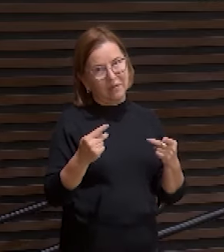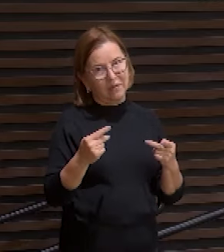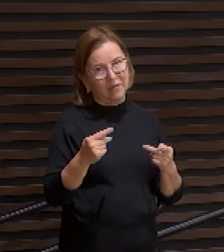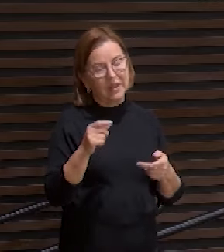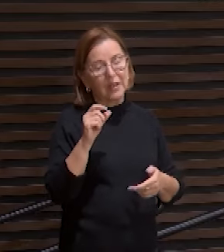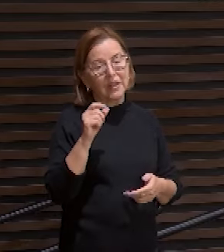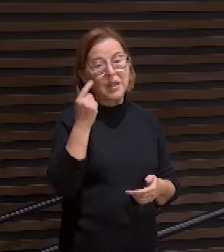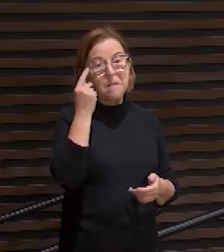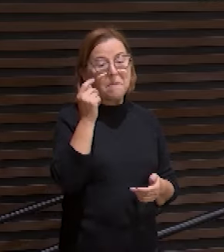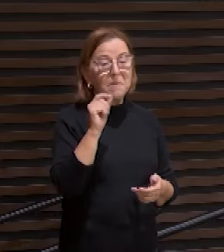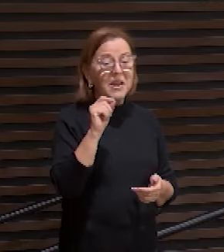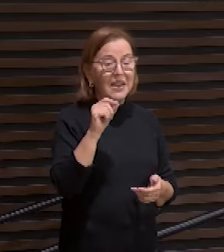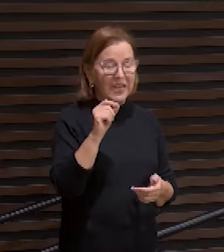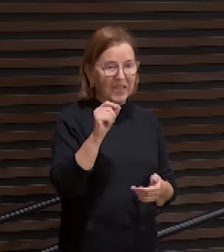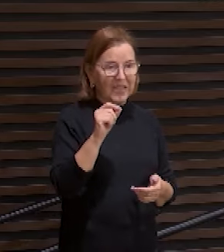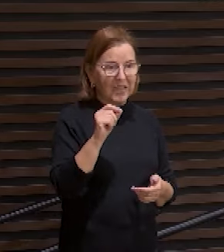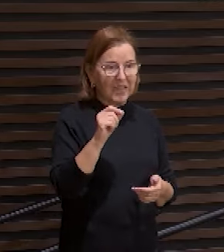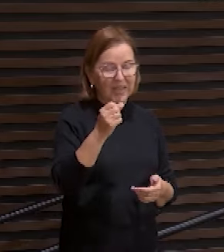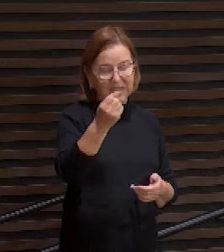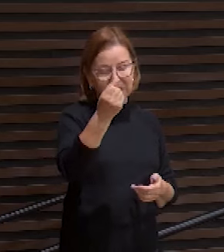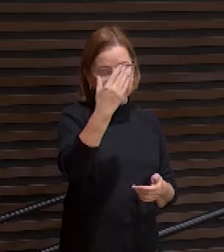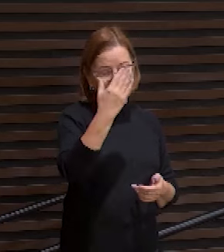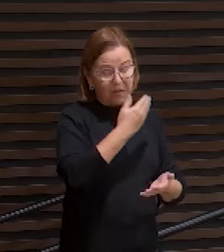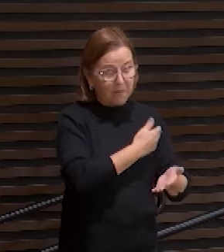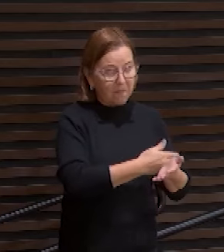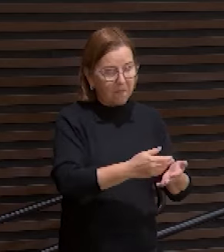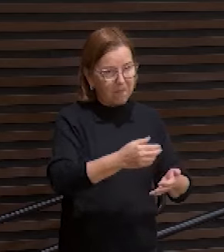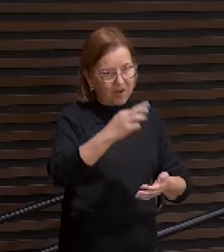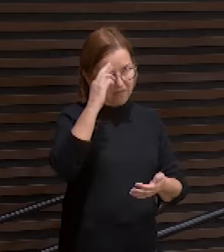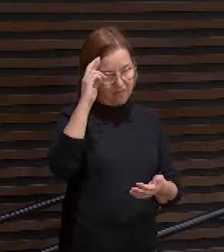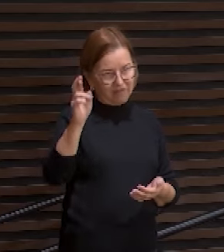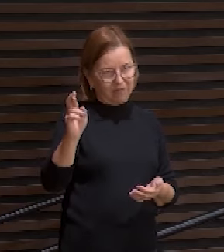para com o servo do Senhor? Incredulidade.